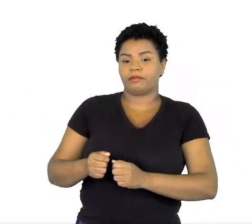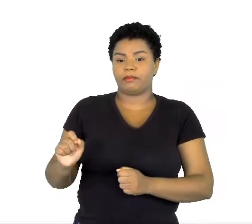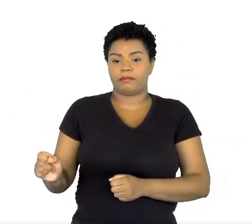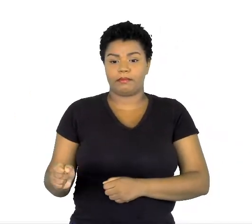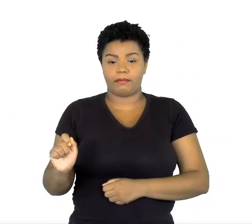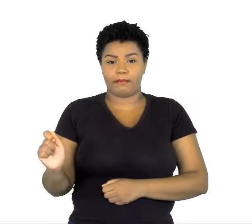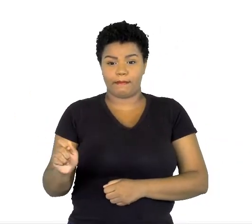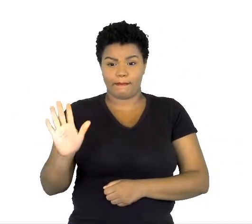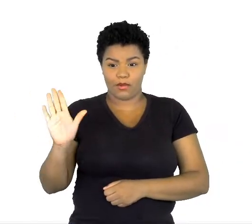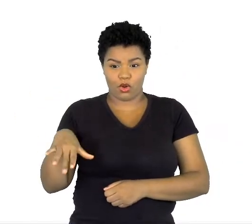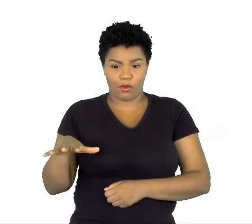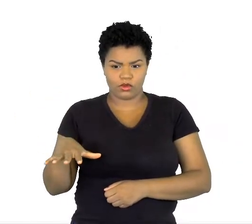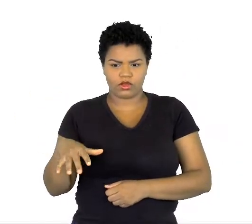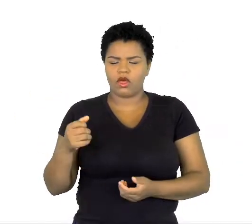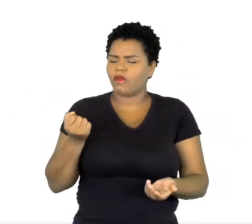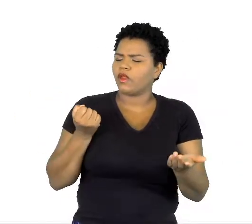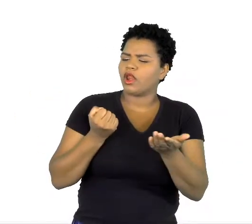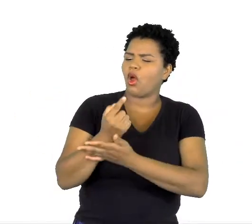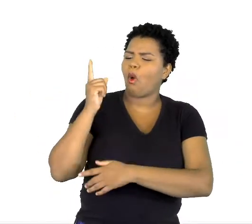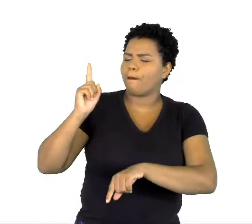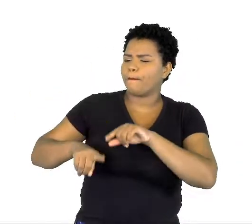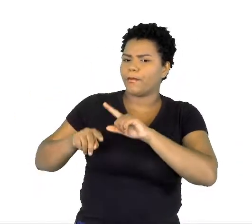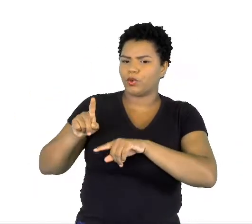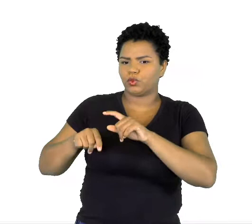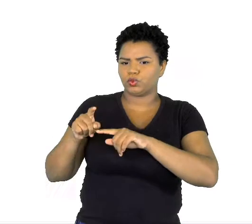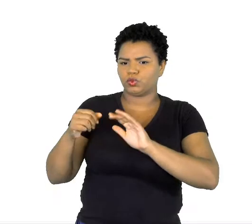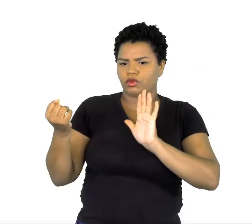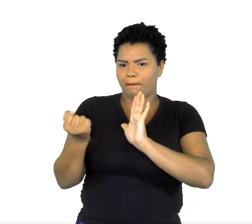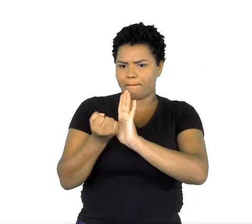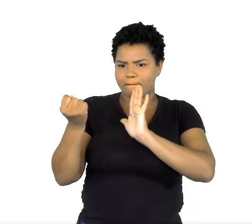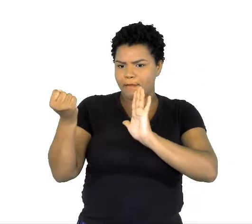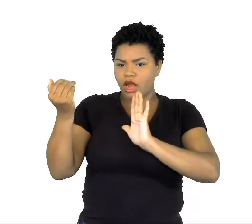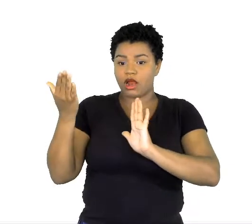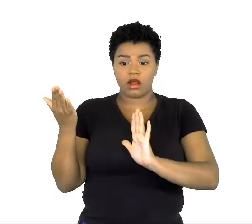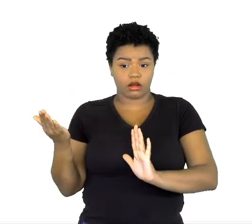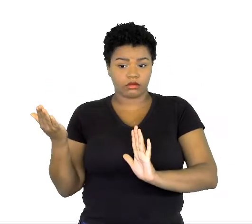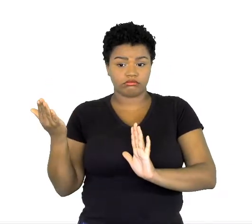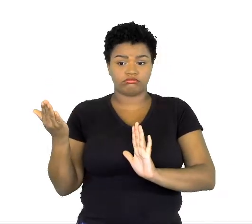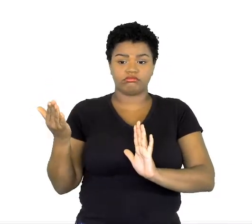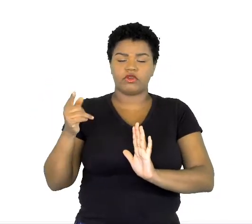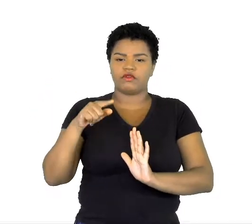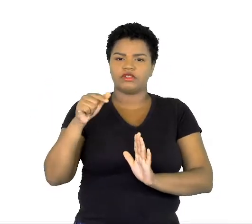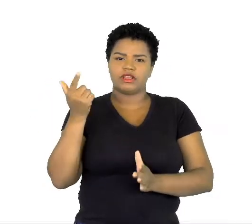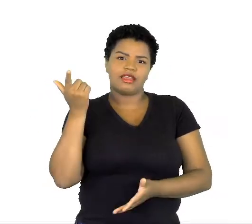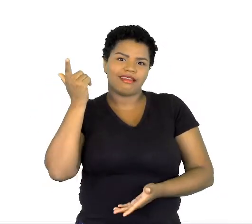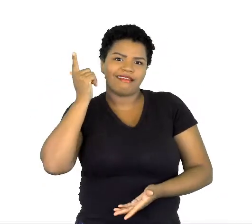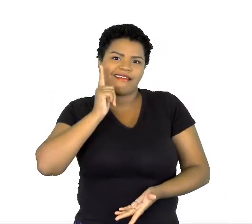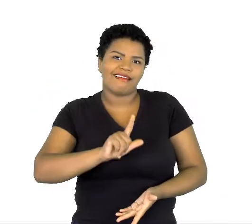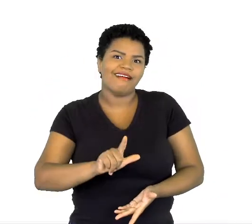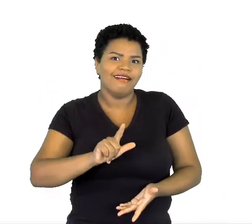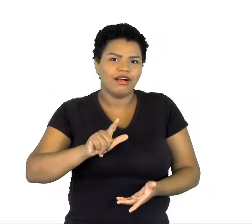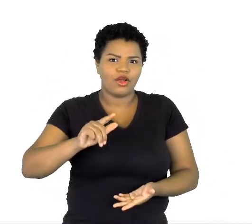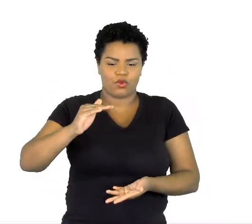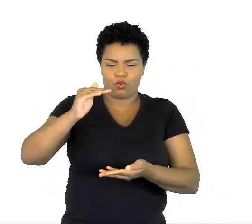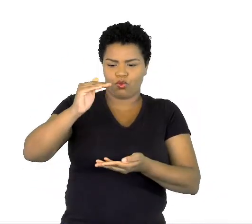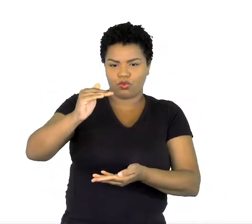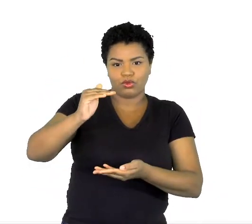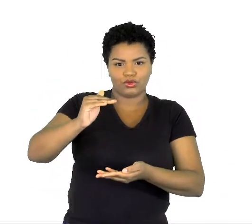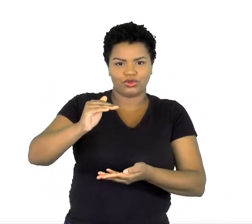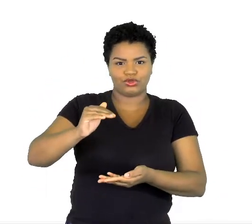produtos aqui, desta marca aí, aí, você ganha um potinho de giz de cera para